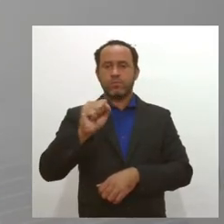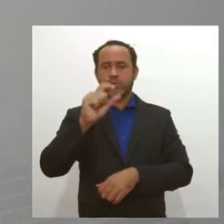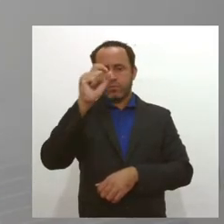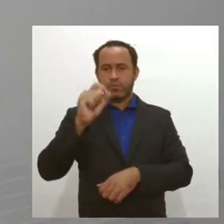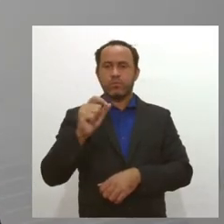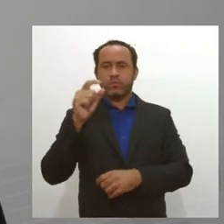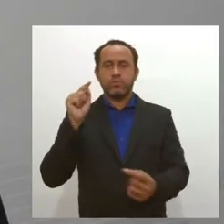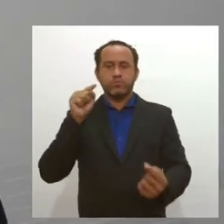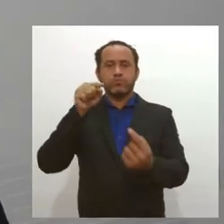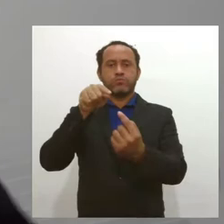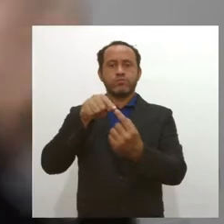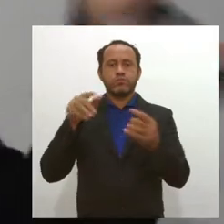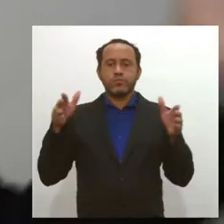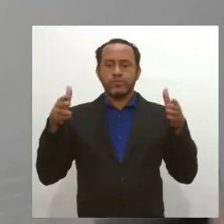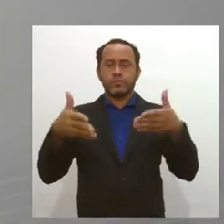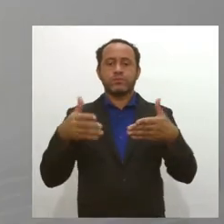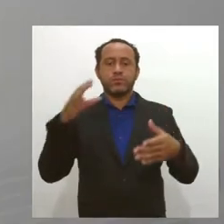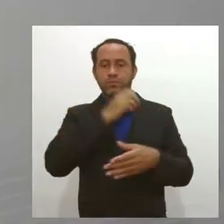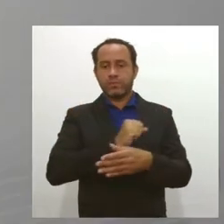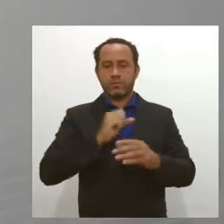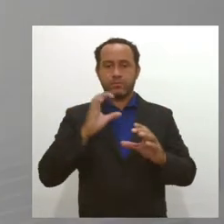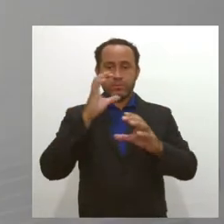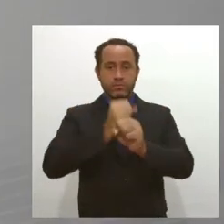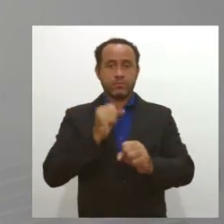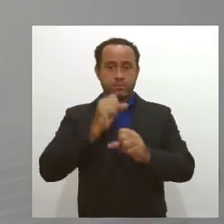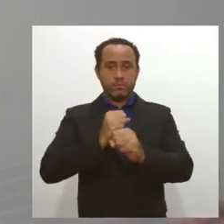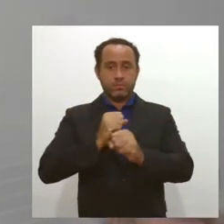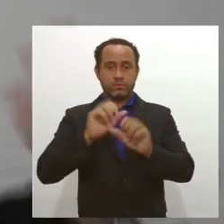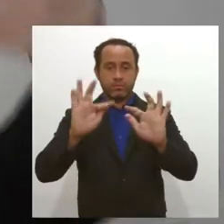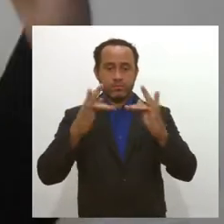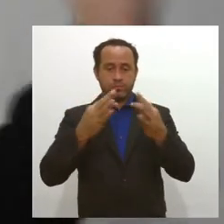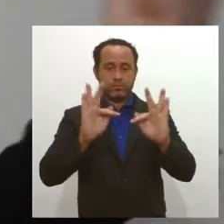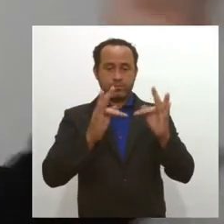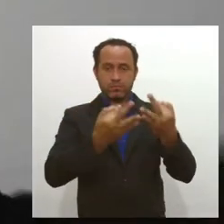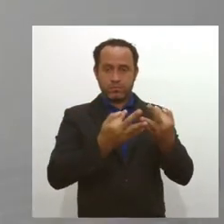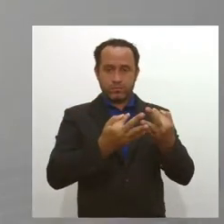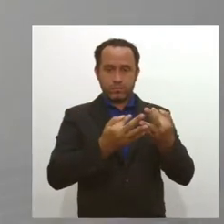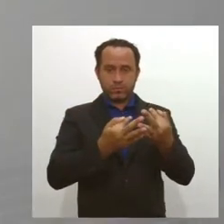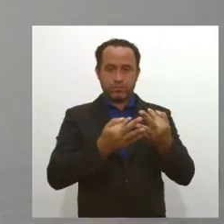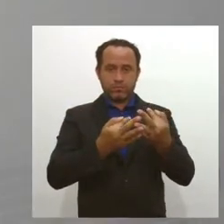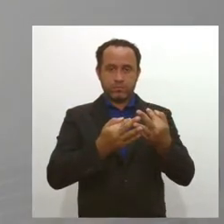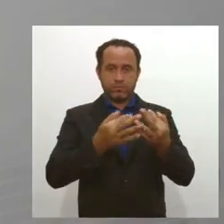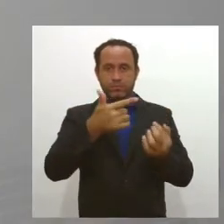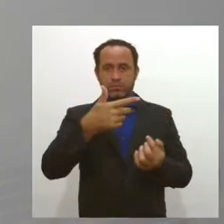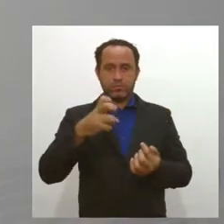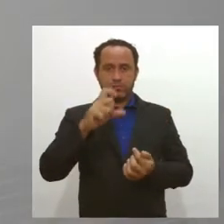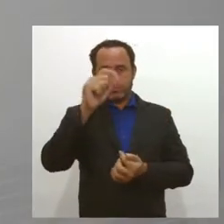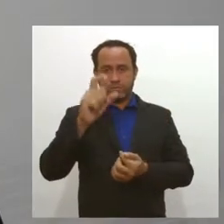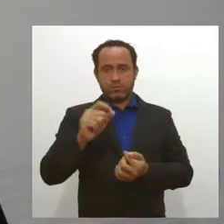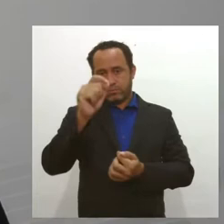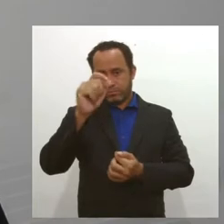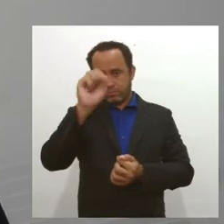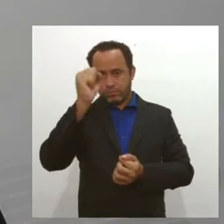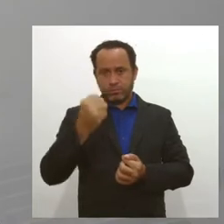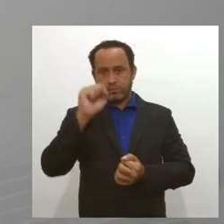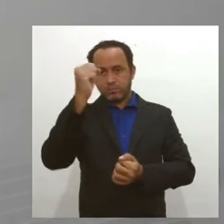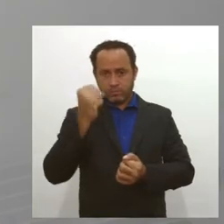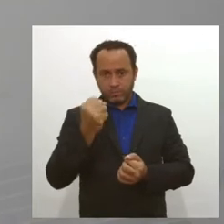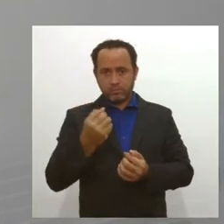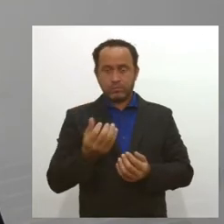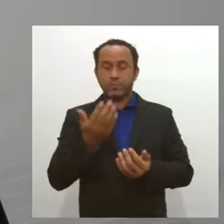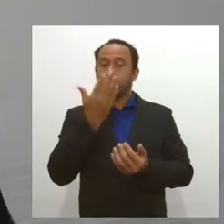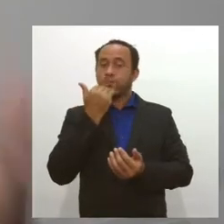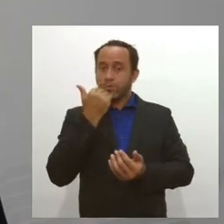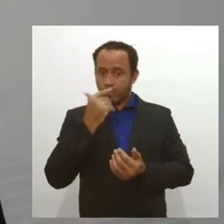atingida de uma única vez, e se você multiplicar pelas famílias, nós vamos aí a 20, a 25% da população sergipana recebendo